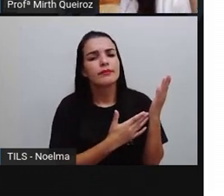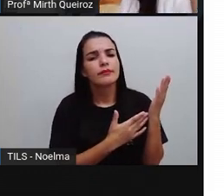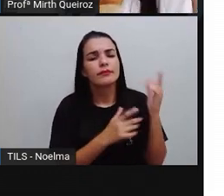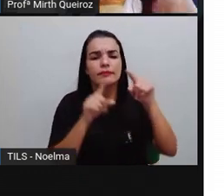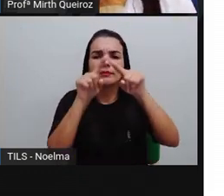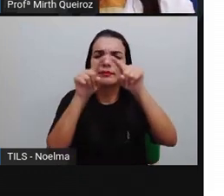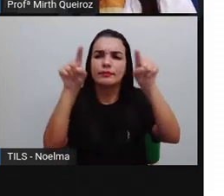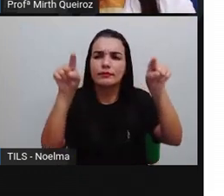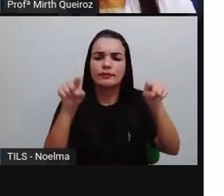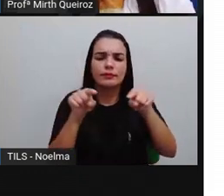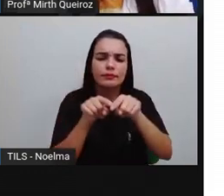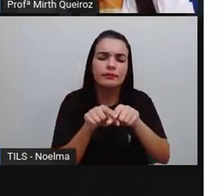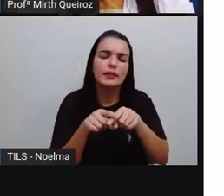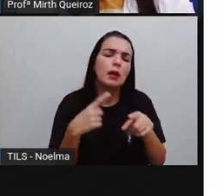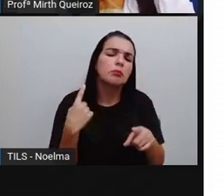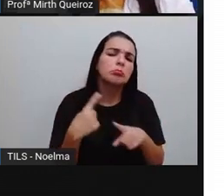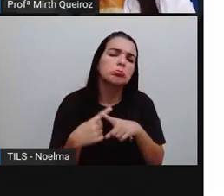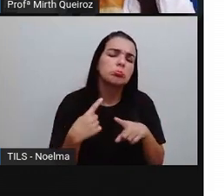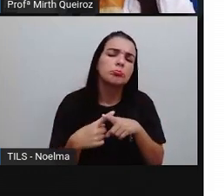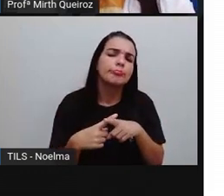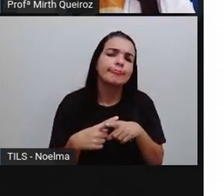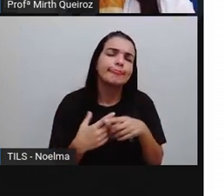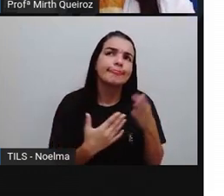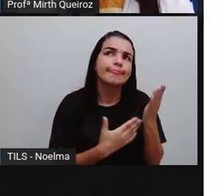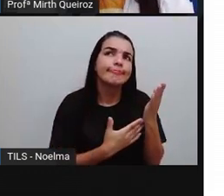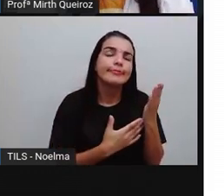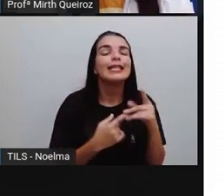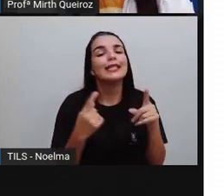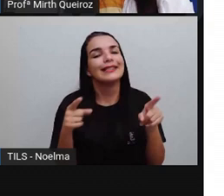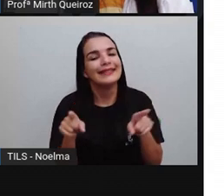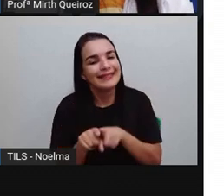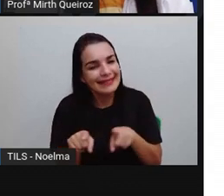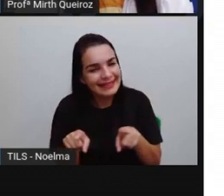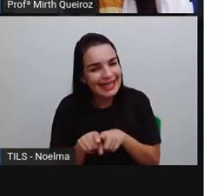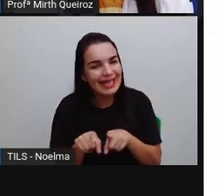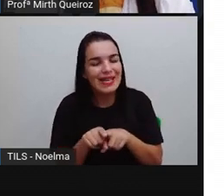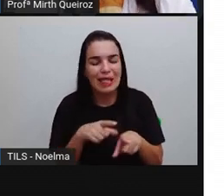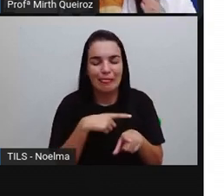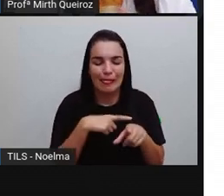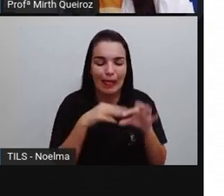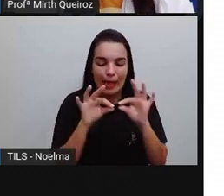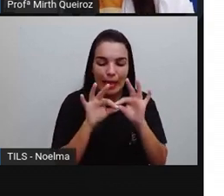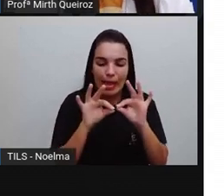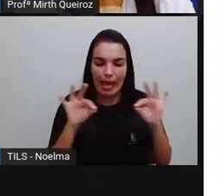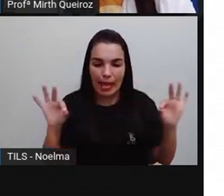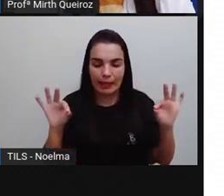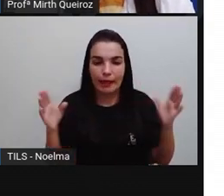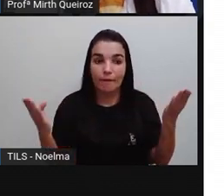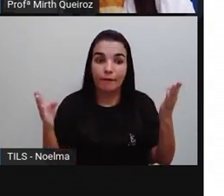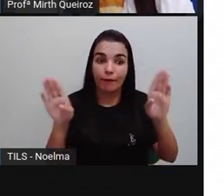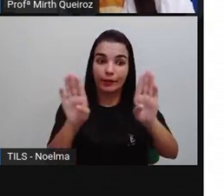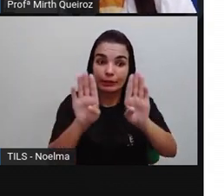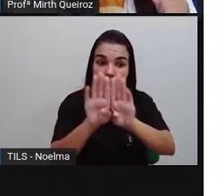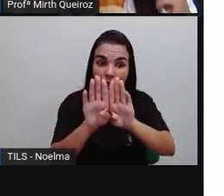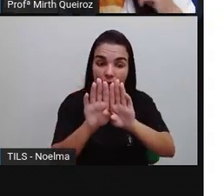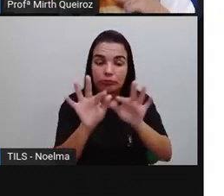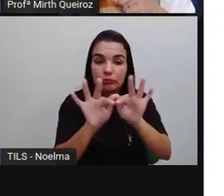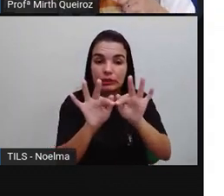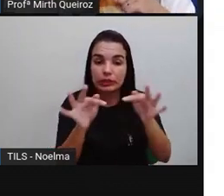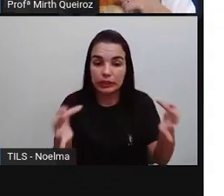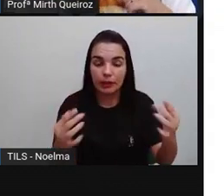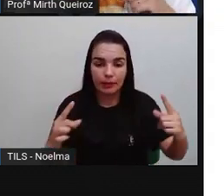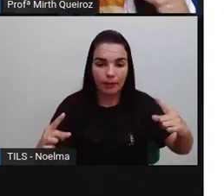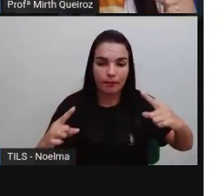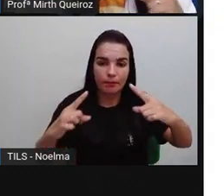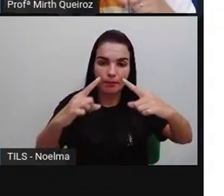que o triângulo é um polígono? Porque ele vai ser formado por segmentos de retas fechados, simples, encontro apenas